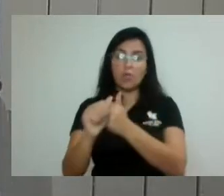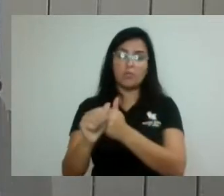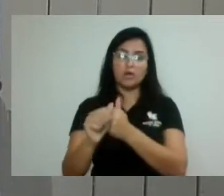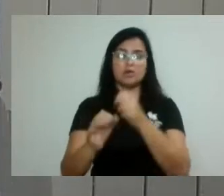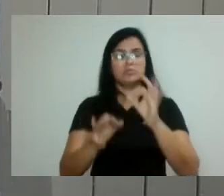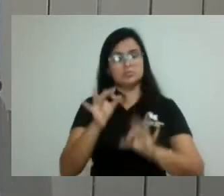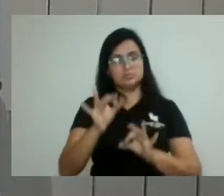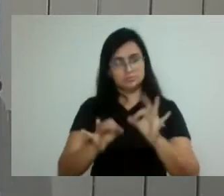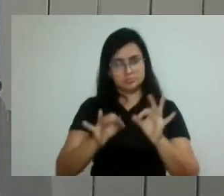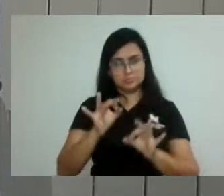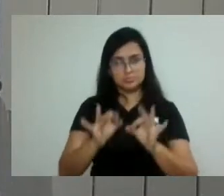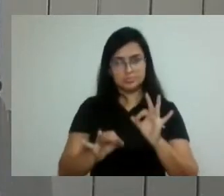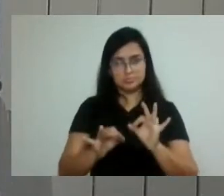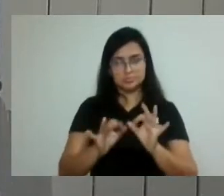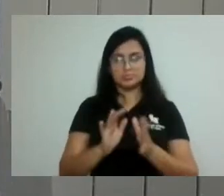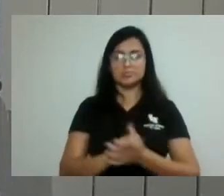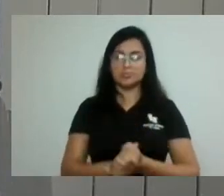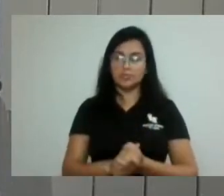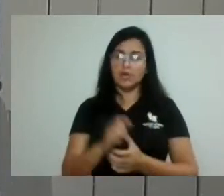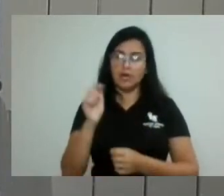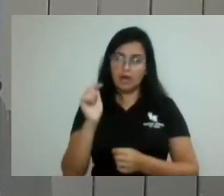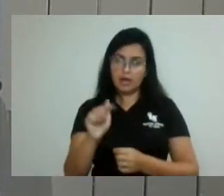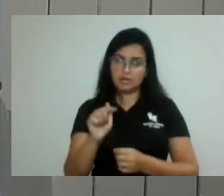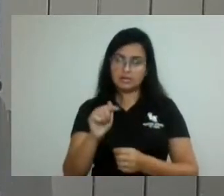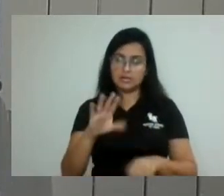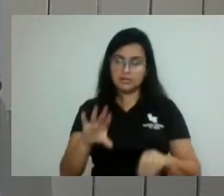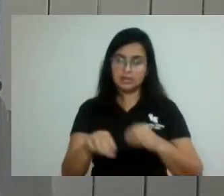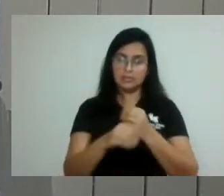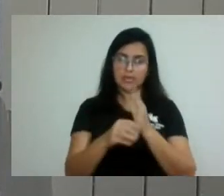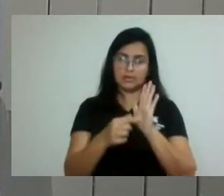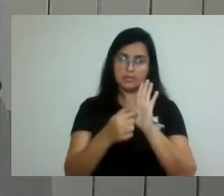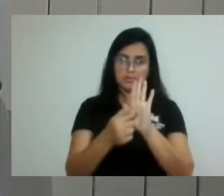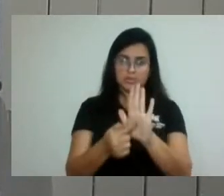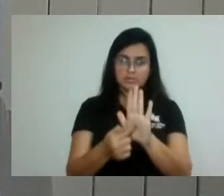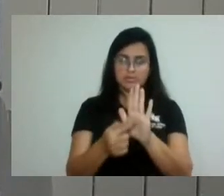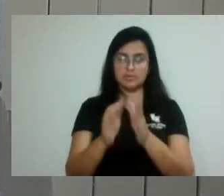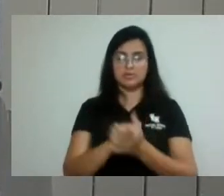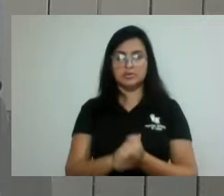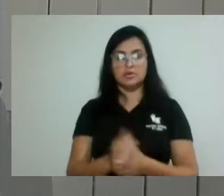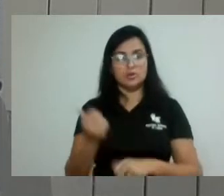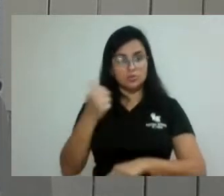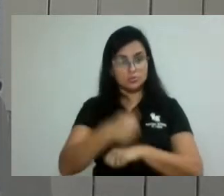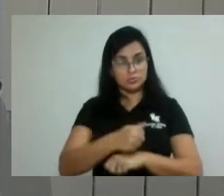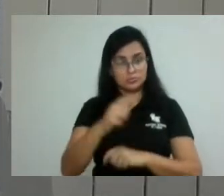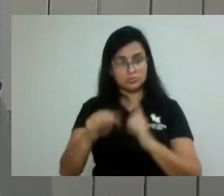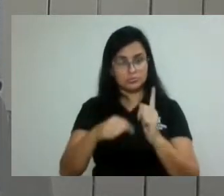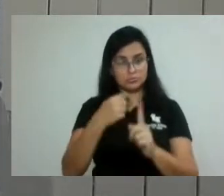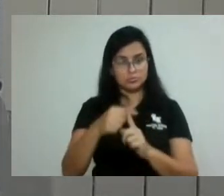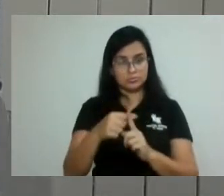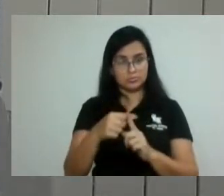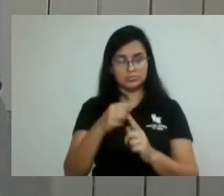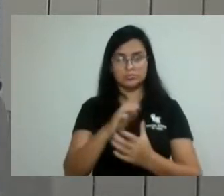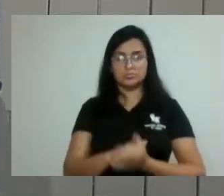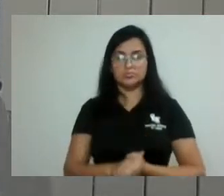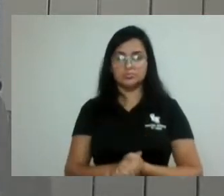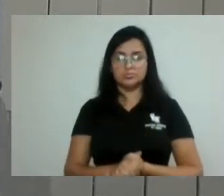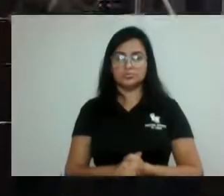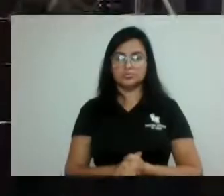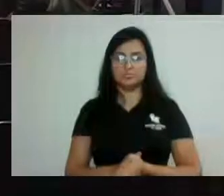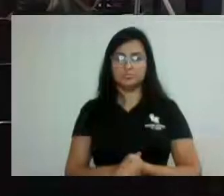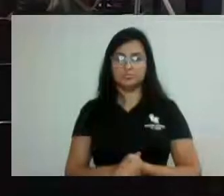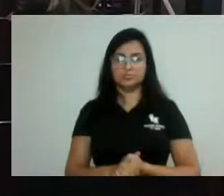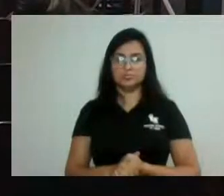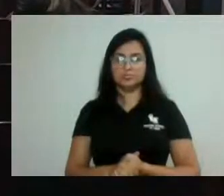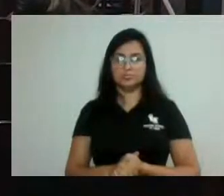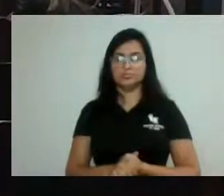Então, são essas, presidente, as emendas apresentadas, a substitutiva e aditiva. Parte. Eu concedo mais uma parte. Então,